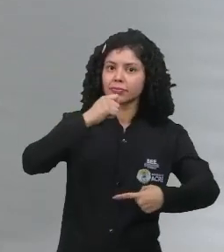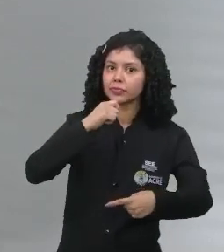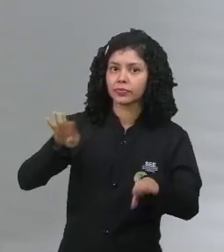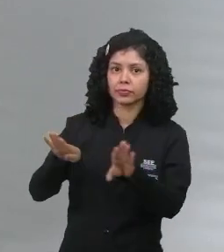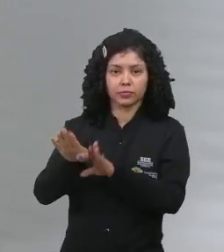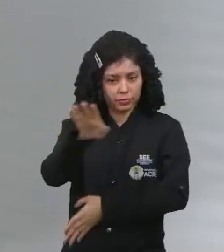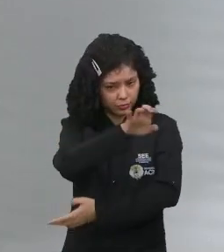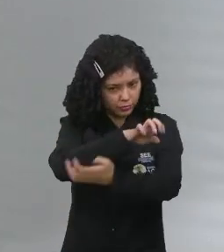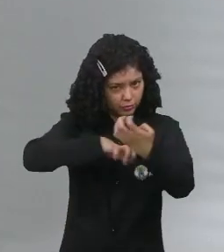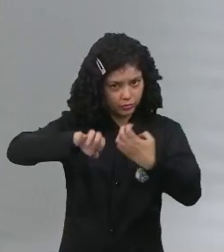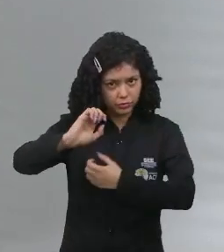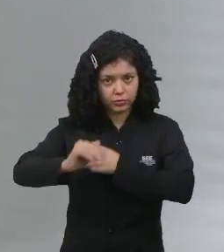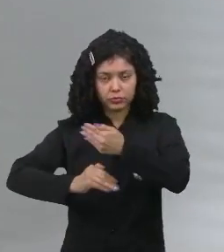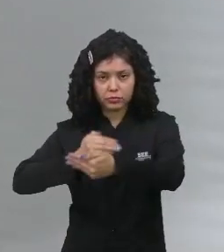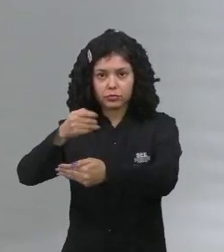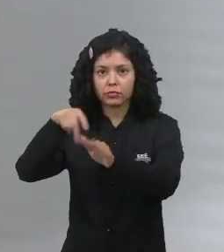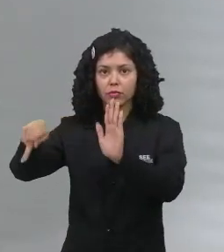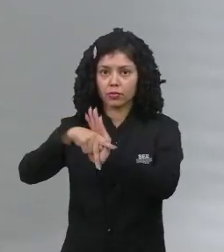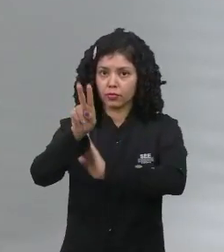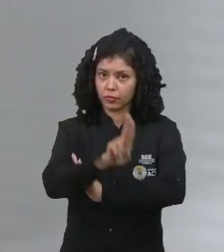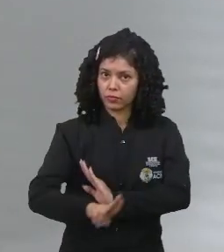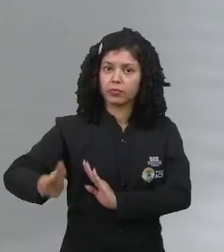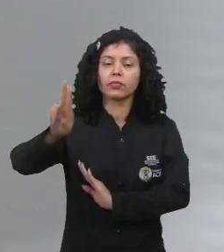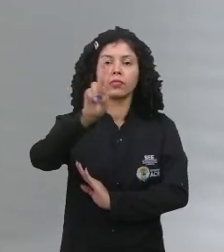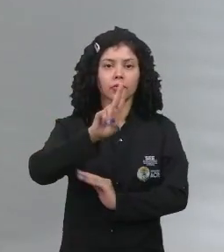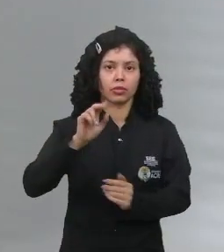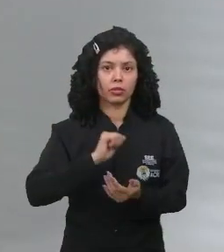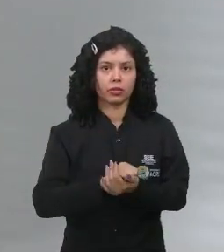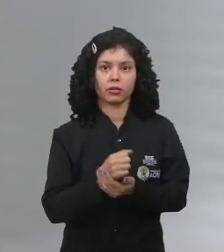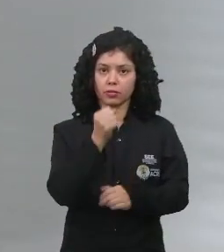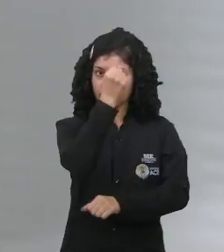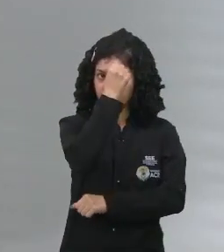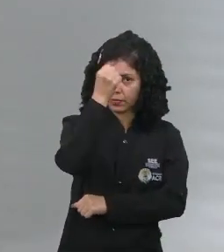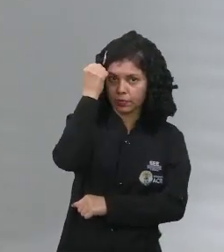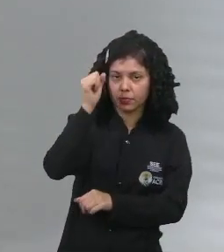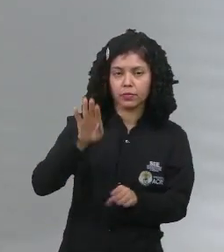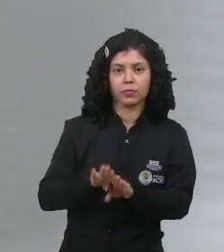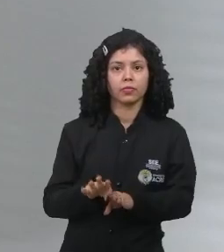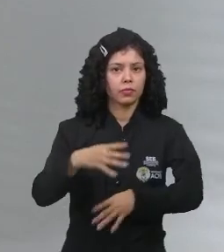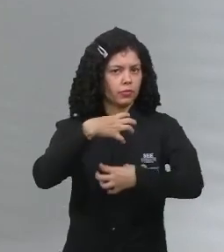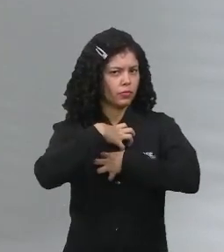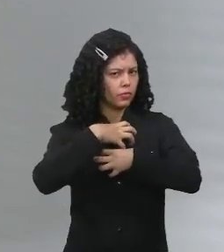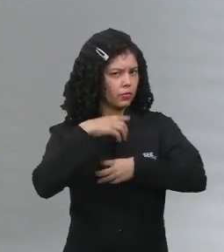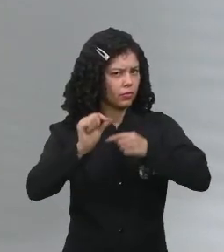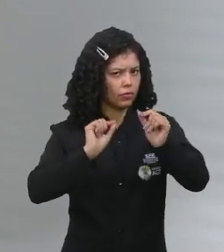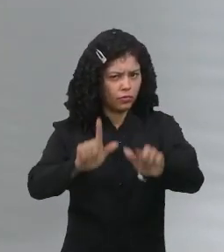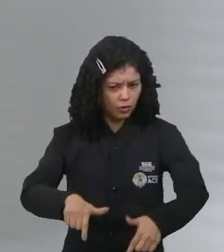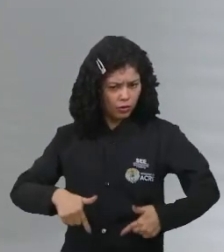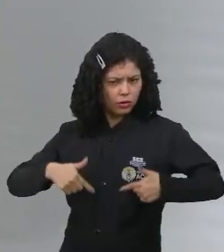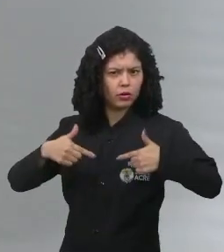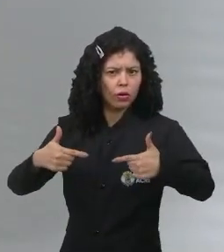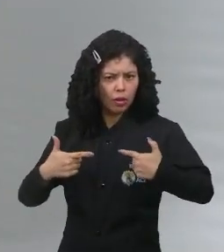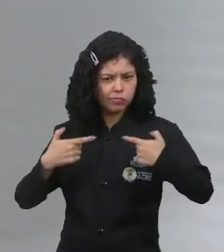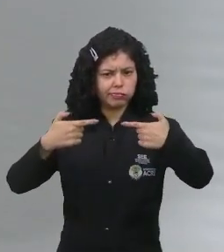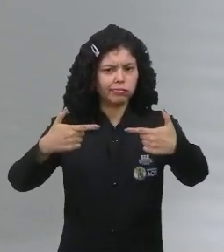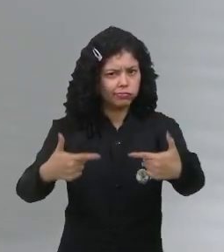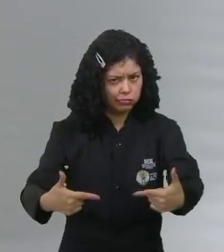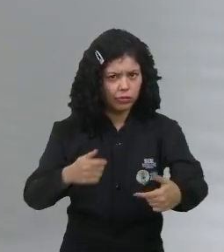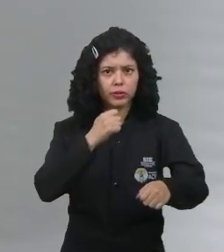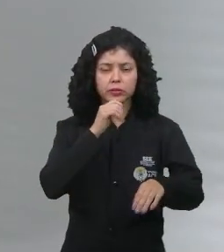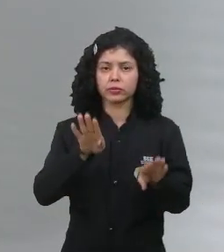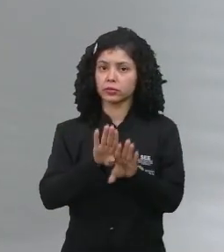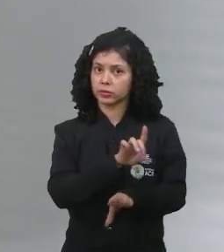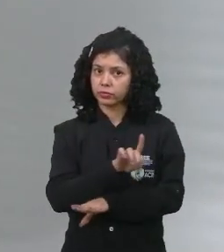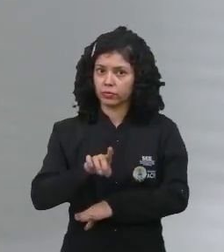revolução, ela é utilizada na sociologia, não é no sentido da luta armada, da guerra,